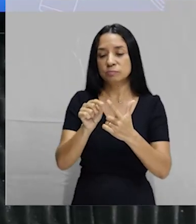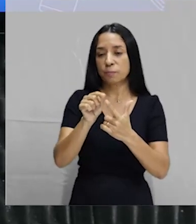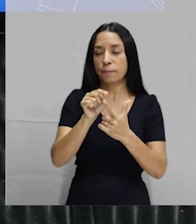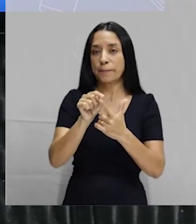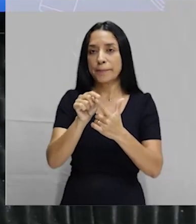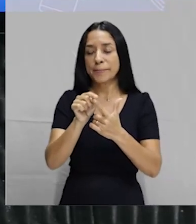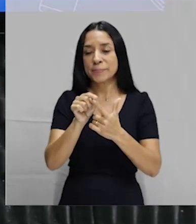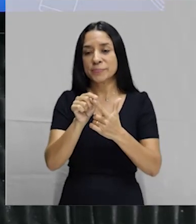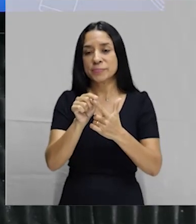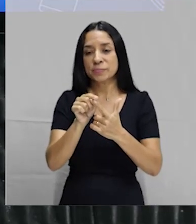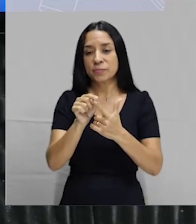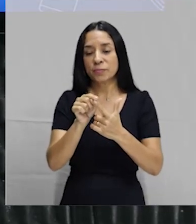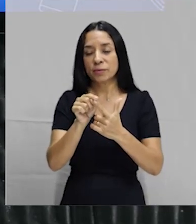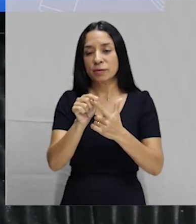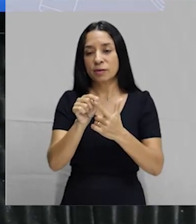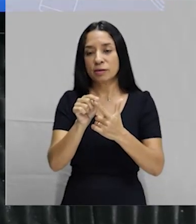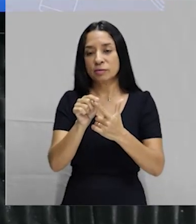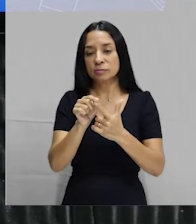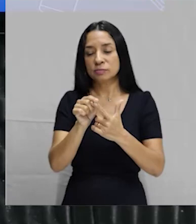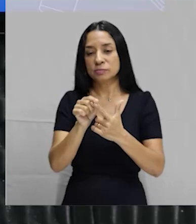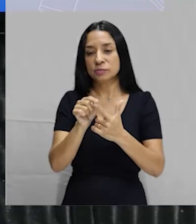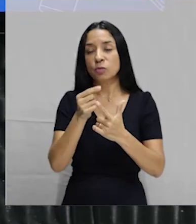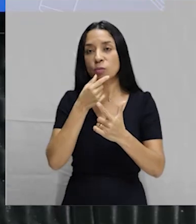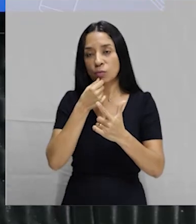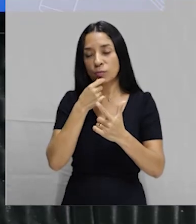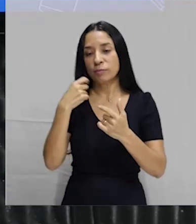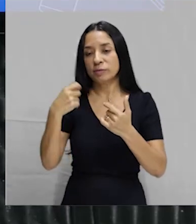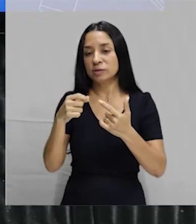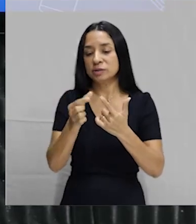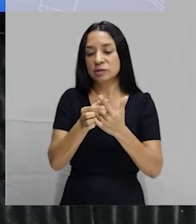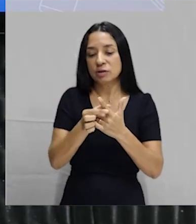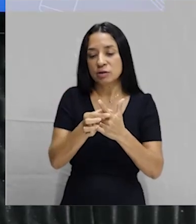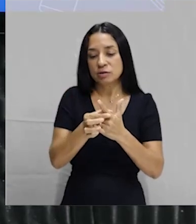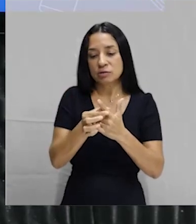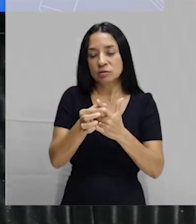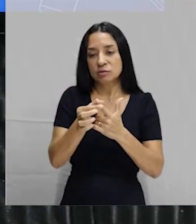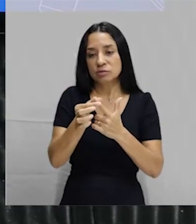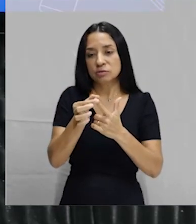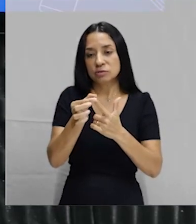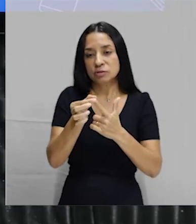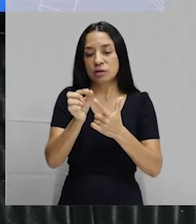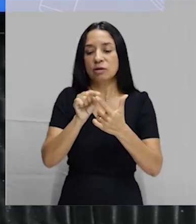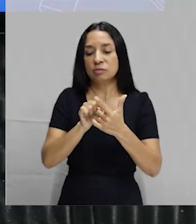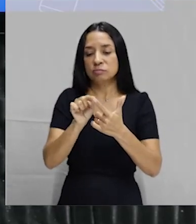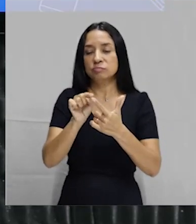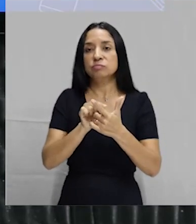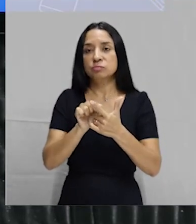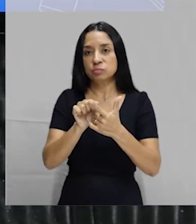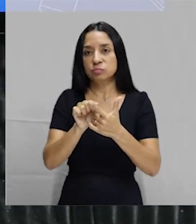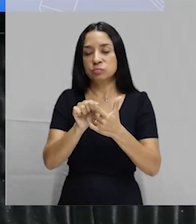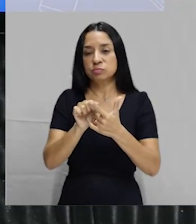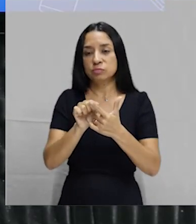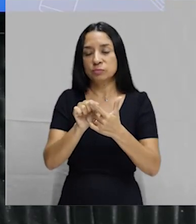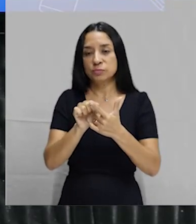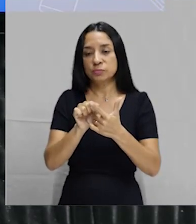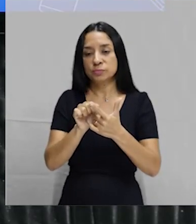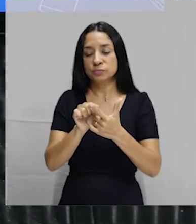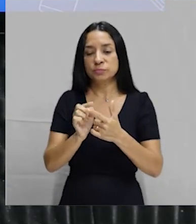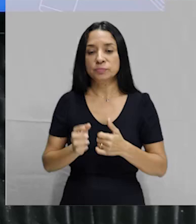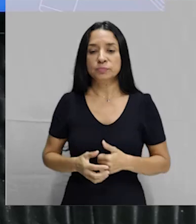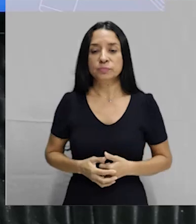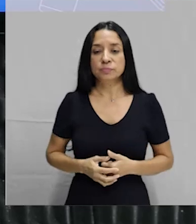reservatório. E o homem deve tirar essa camisinha com o pênis ainda ereto depois da